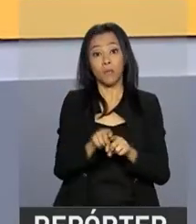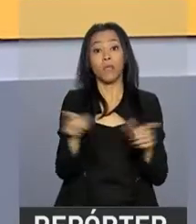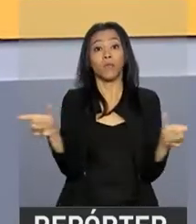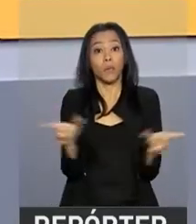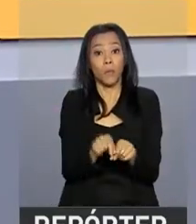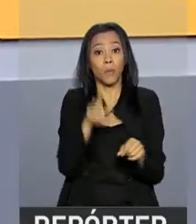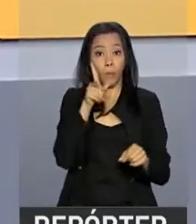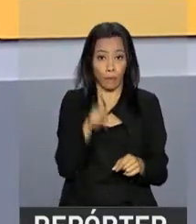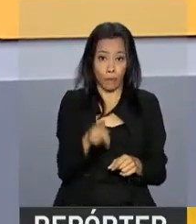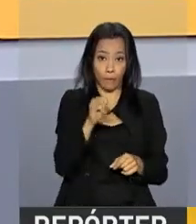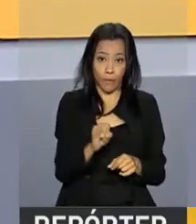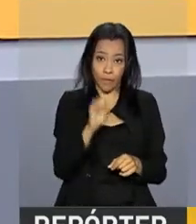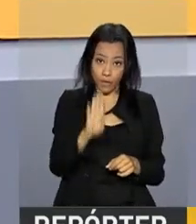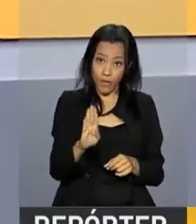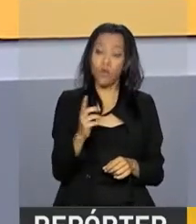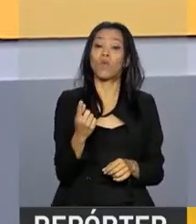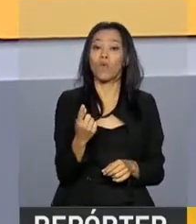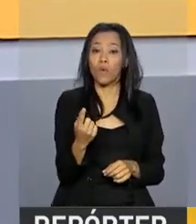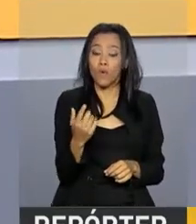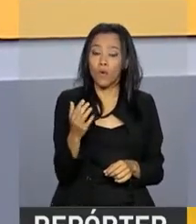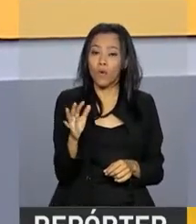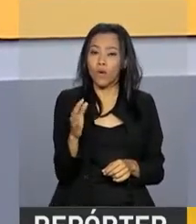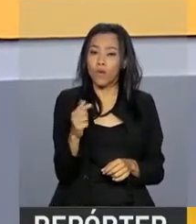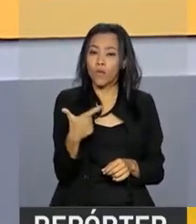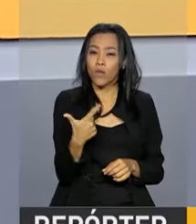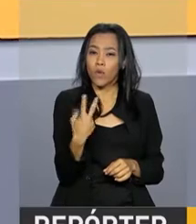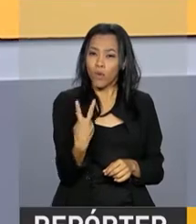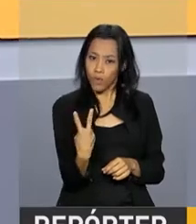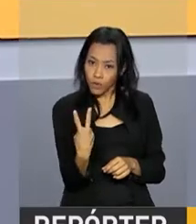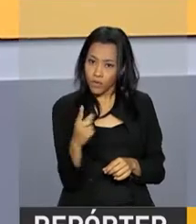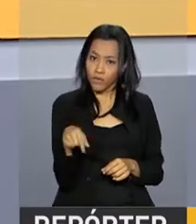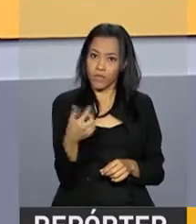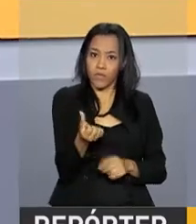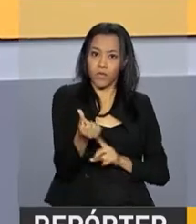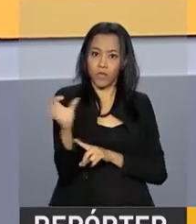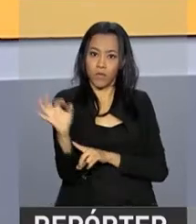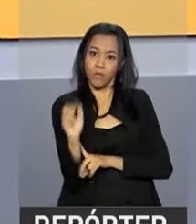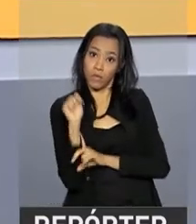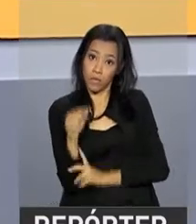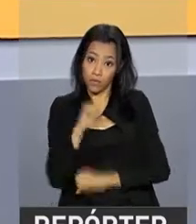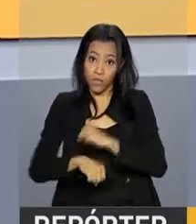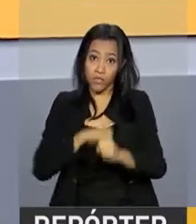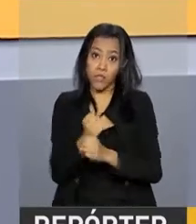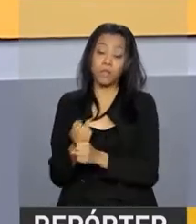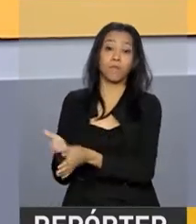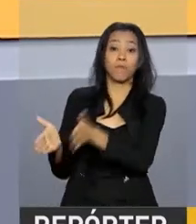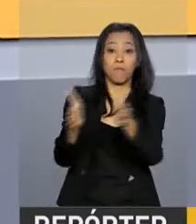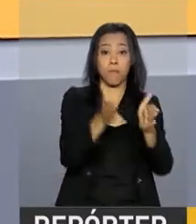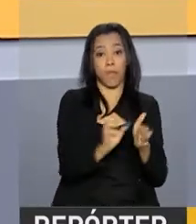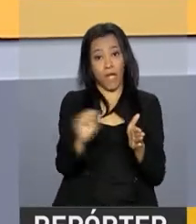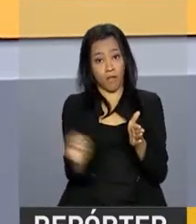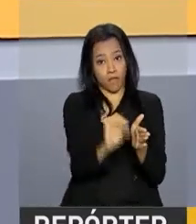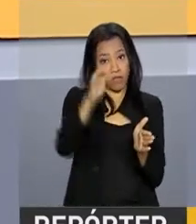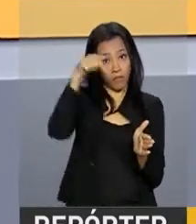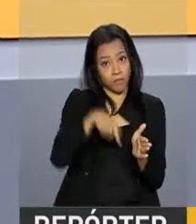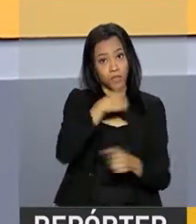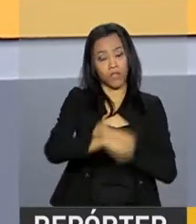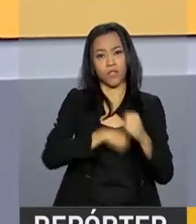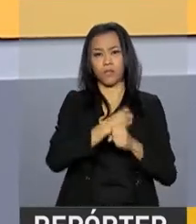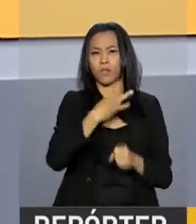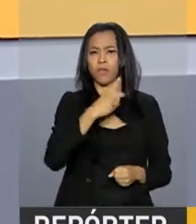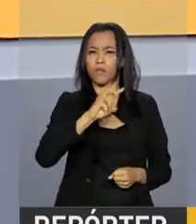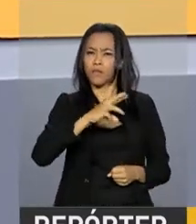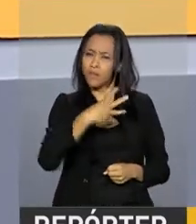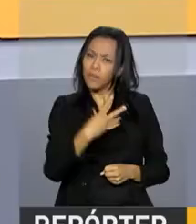de todas as riquezas do país, em 2,6% neste ano. A expectativa de inflação em 2018 ficou em 3